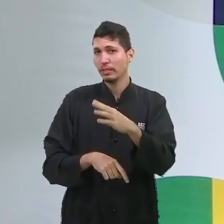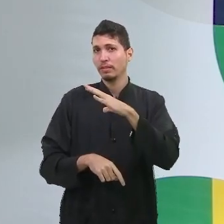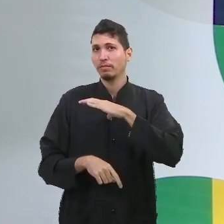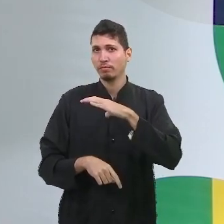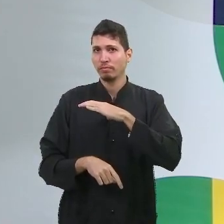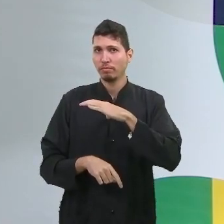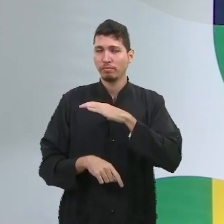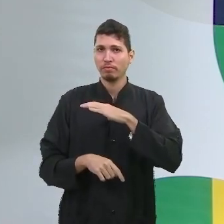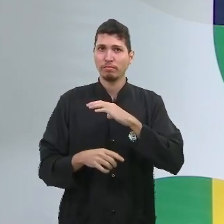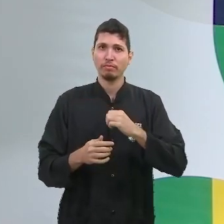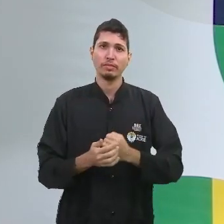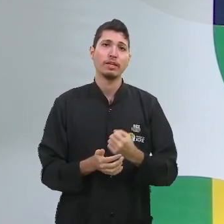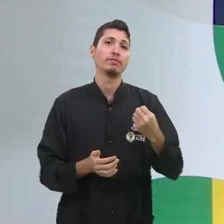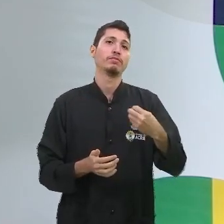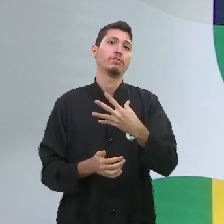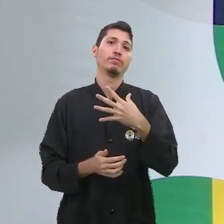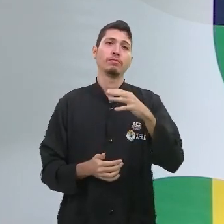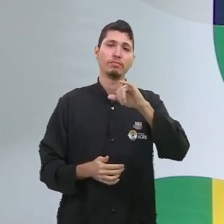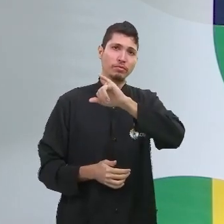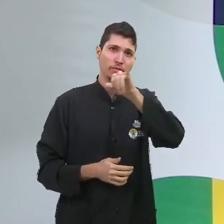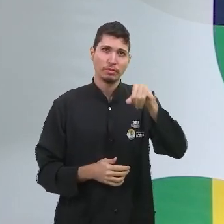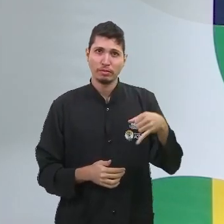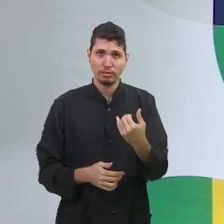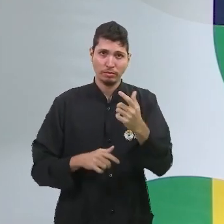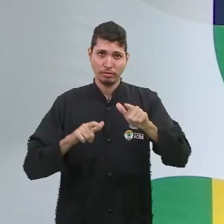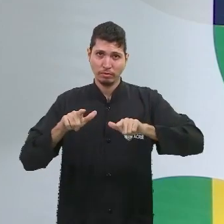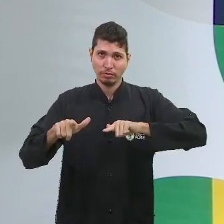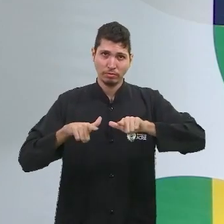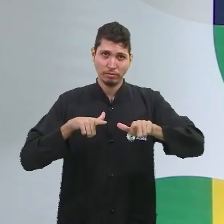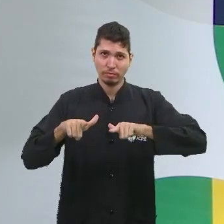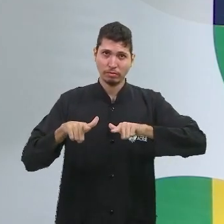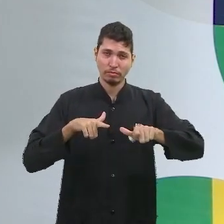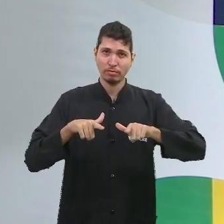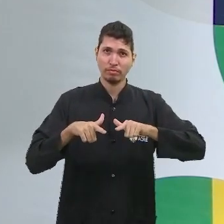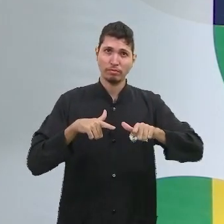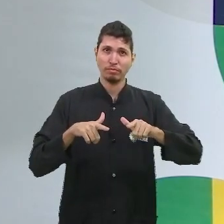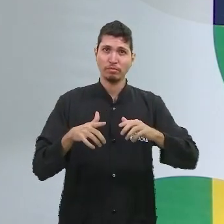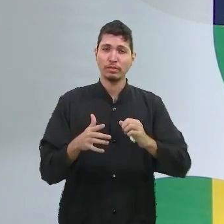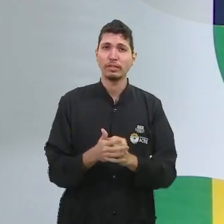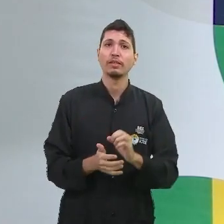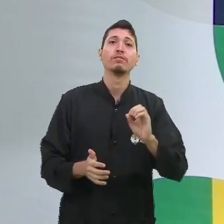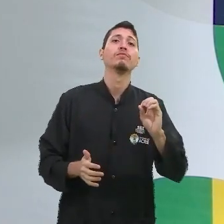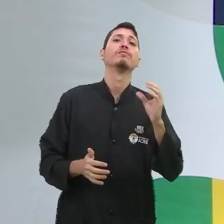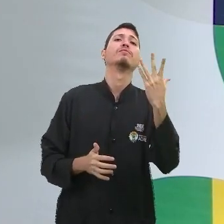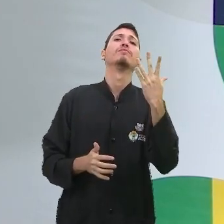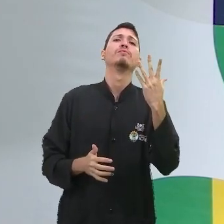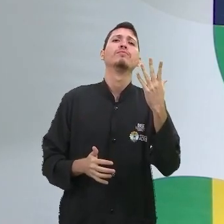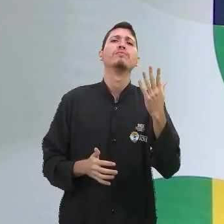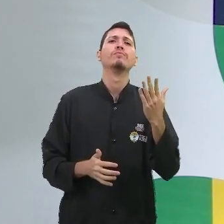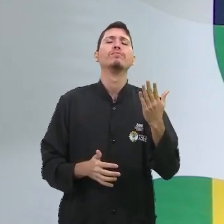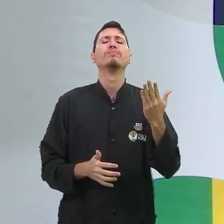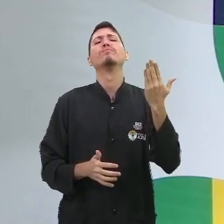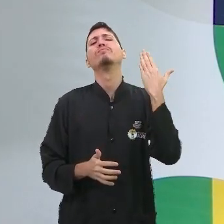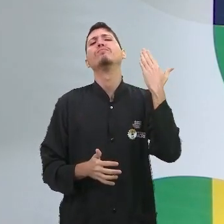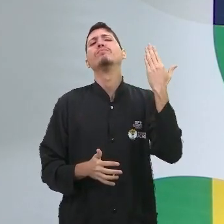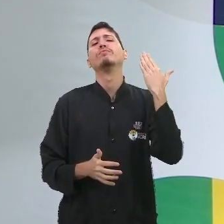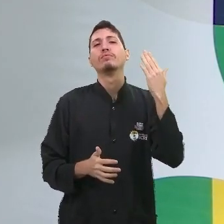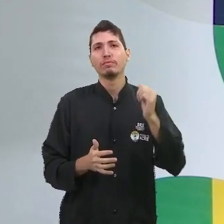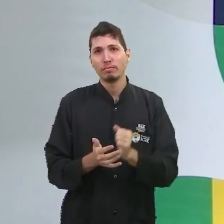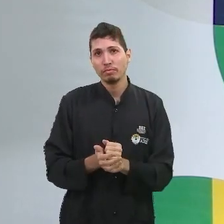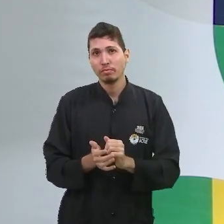novas oportunidades de trabalho, elas começaram realmente a ocorrer justamente no espaço